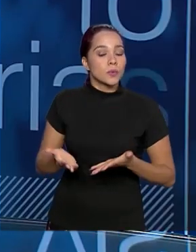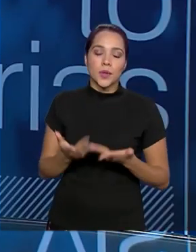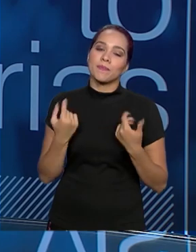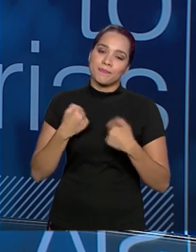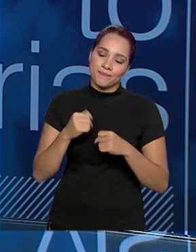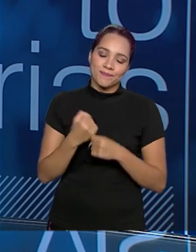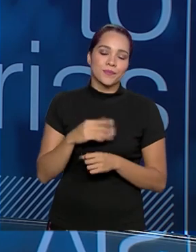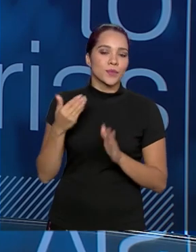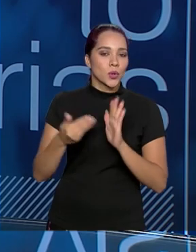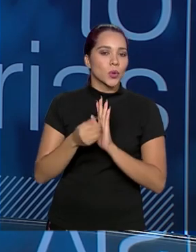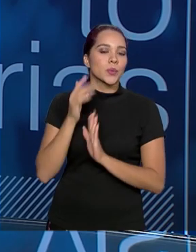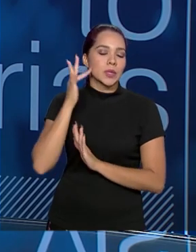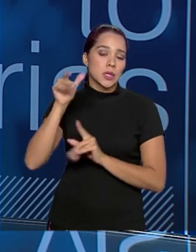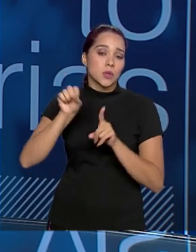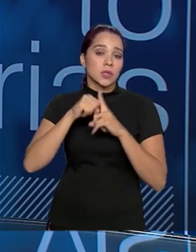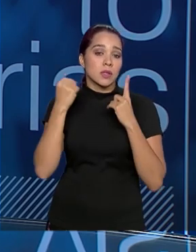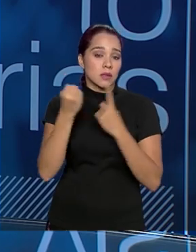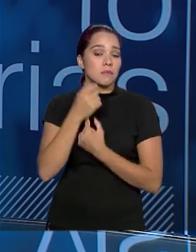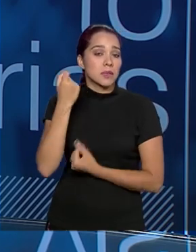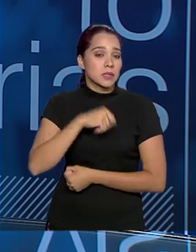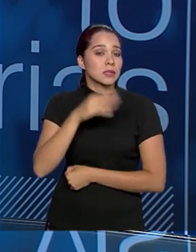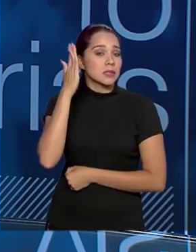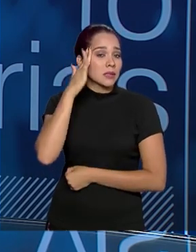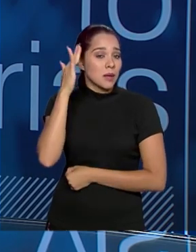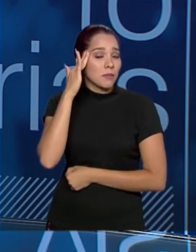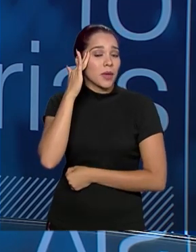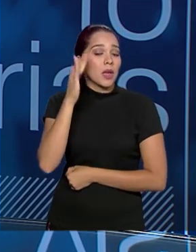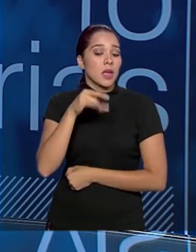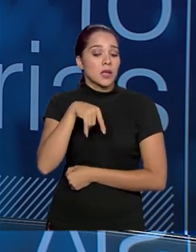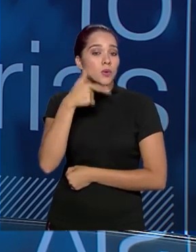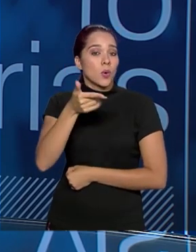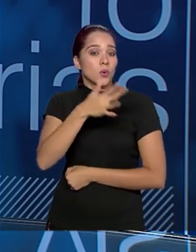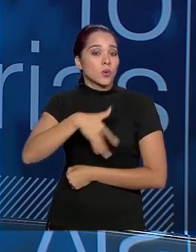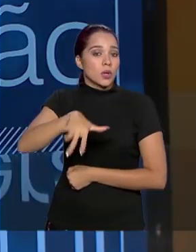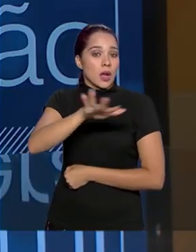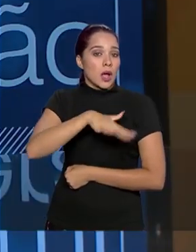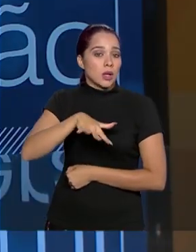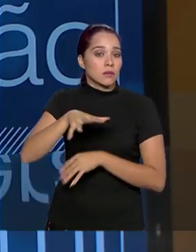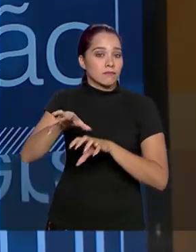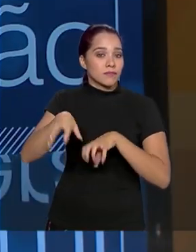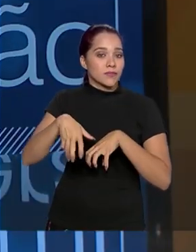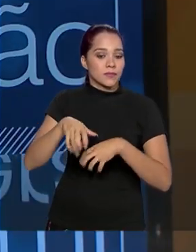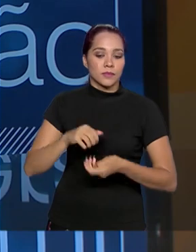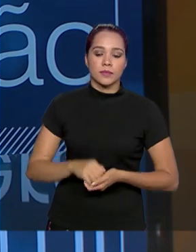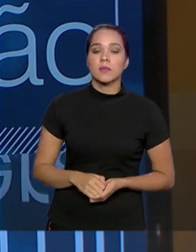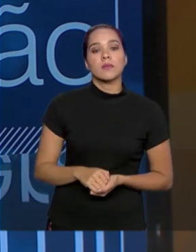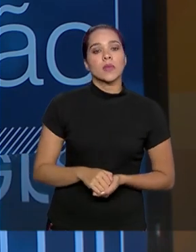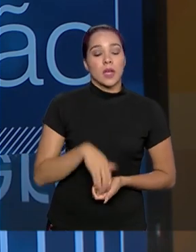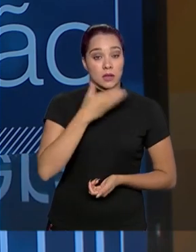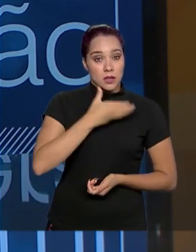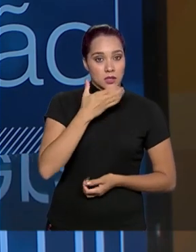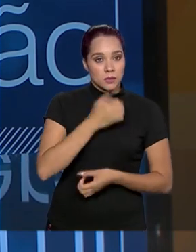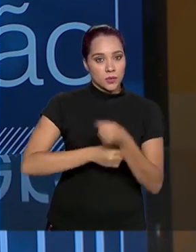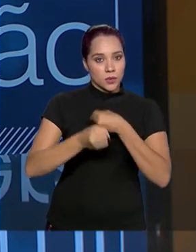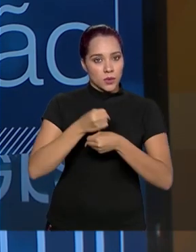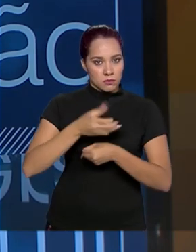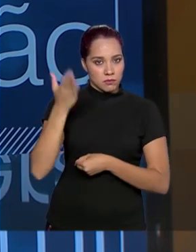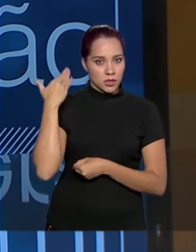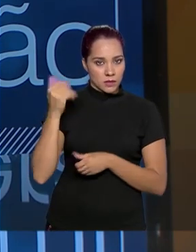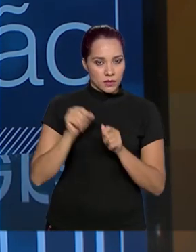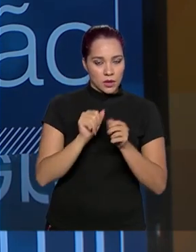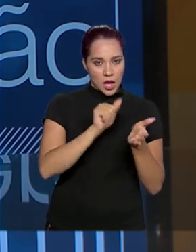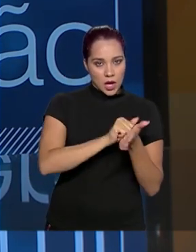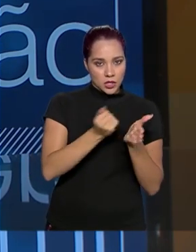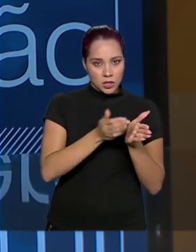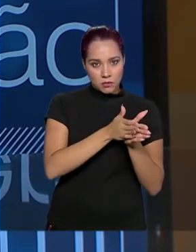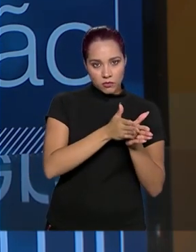levar em consideração e a sociedade tem que conhecer essa outra face do setor mineral. Em dezembro do ano passado, foi instituída uma agenda regulatória